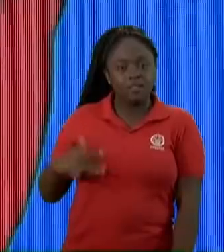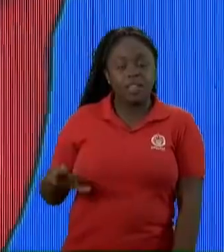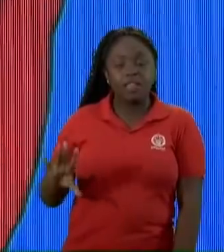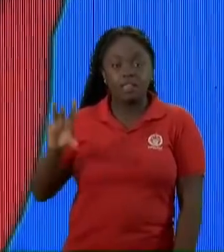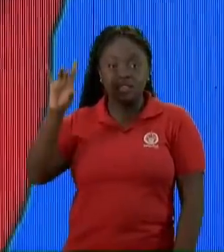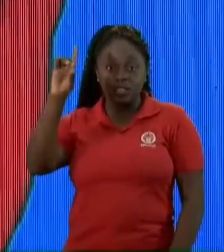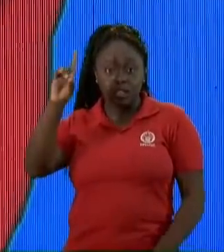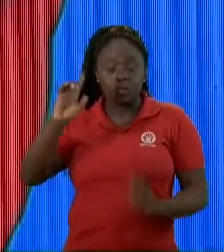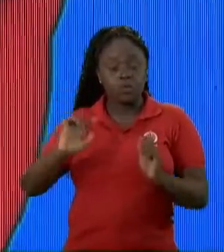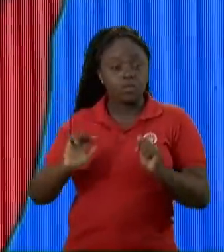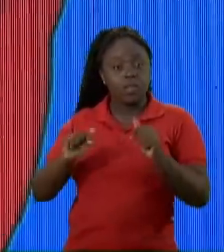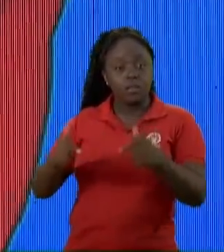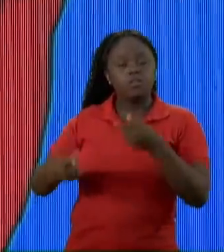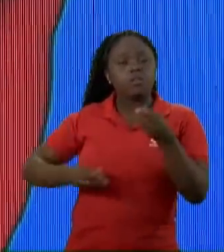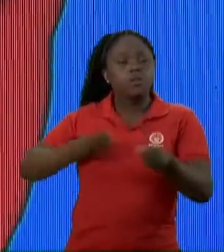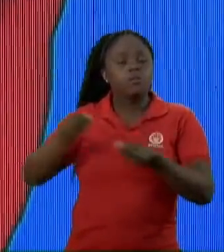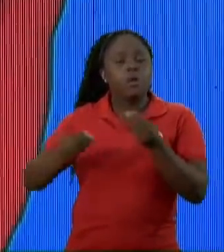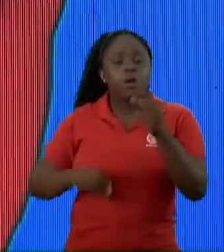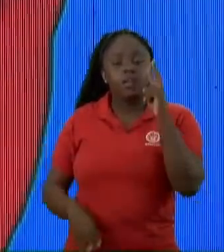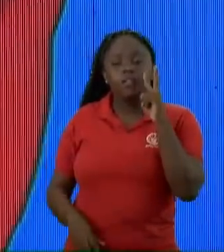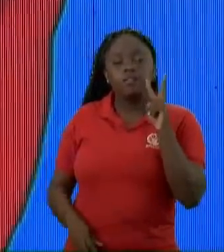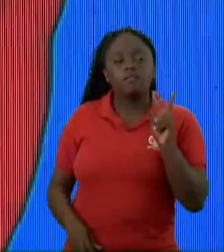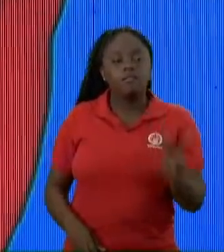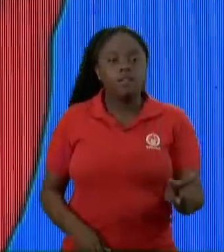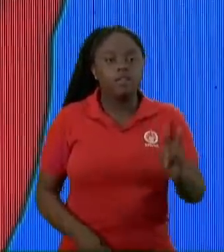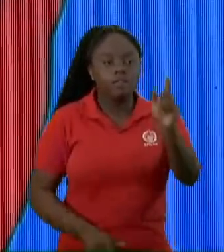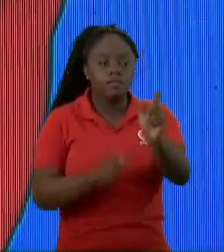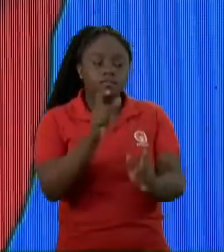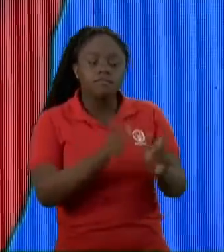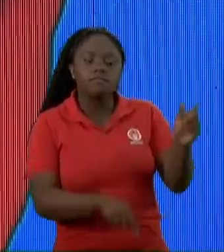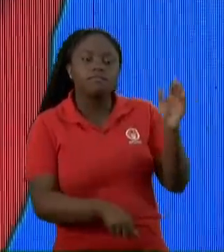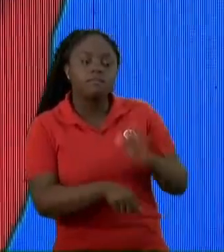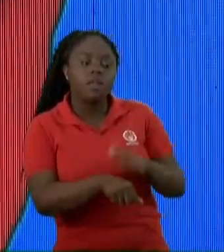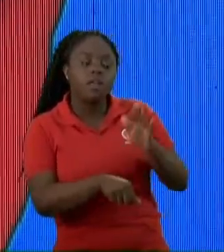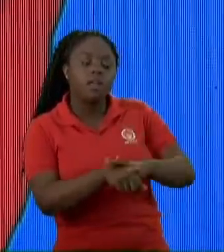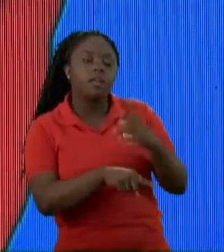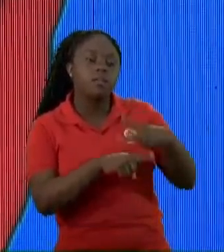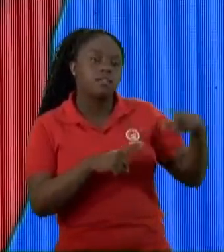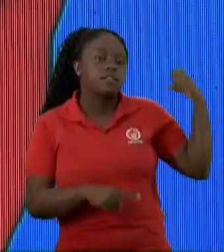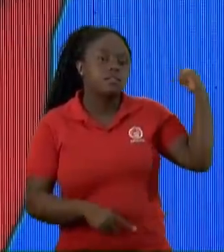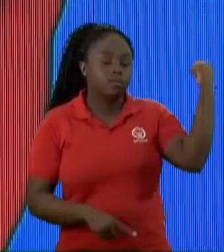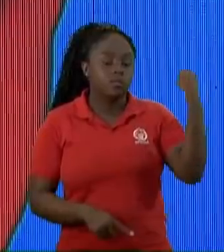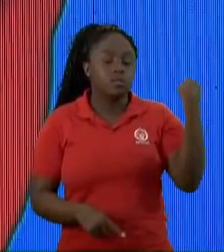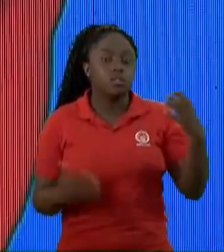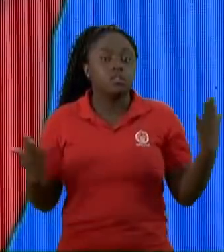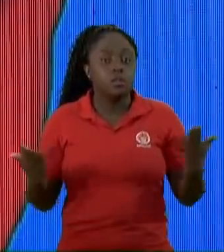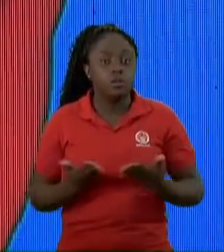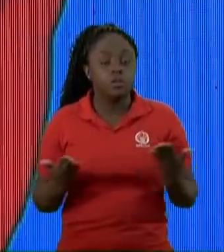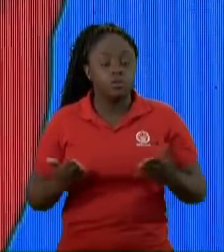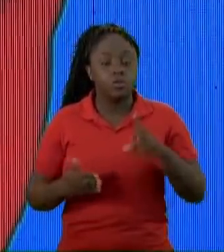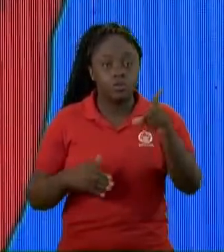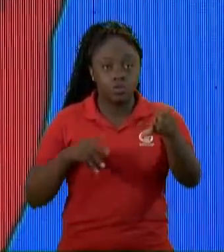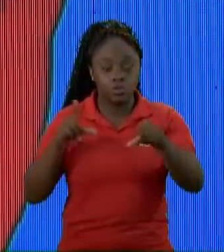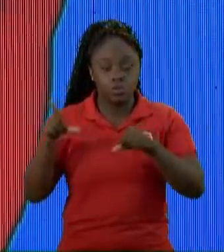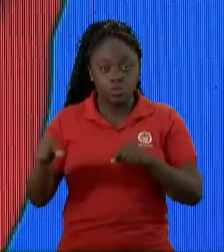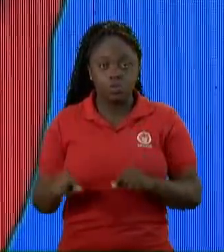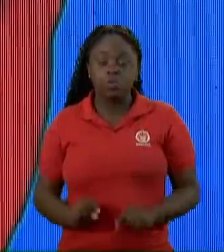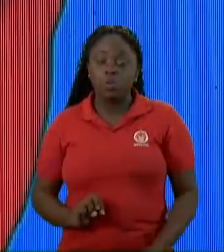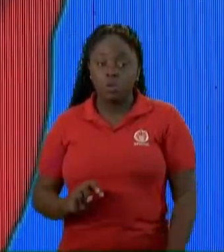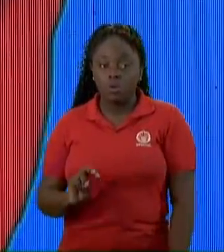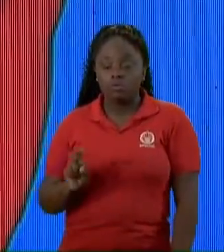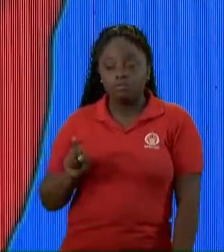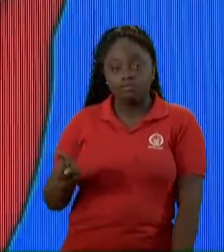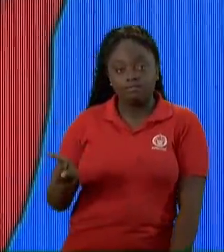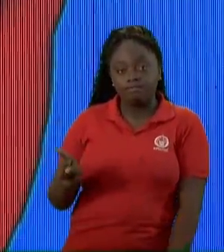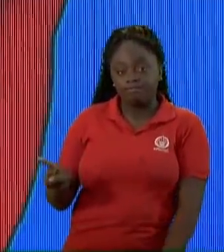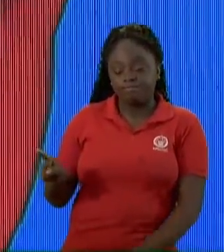Quando ele vê Pessoas Mais Que vencedores Escolha hoje Com a ajuda de Jesus Deixar a posição